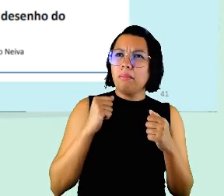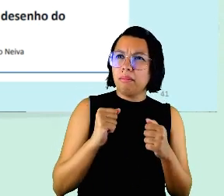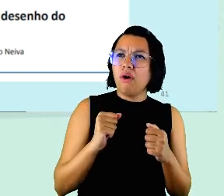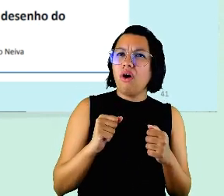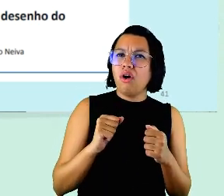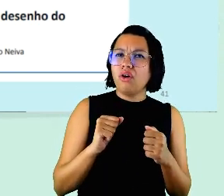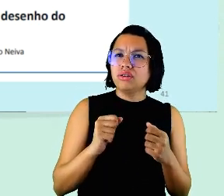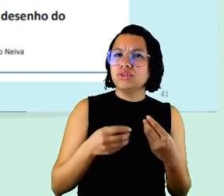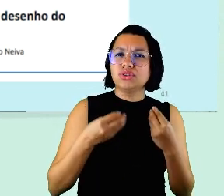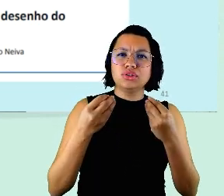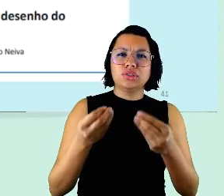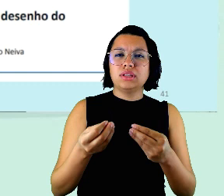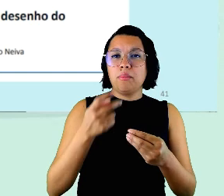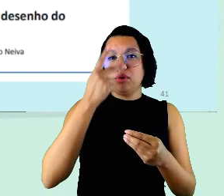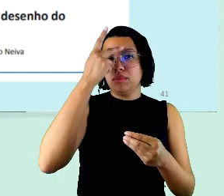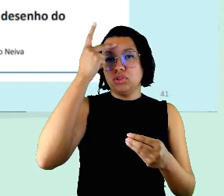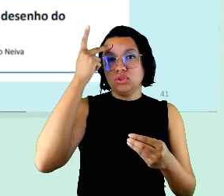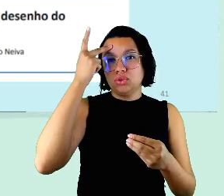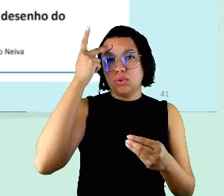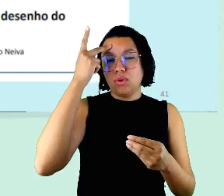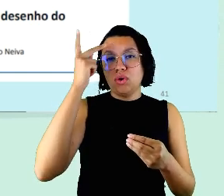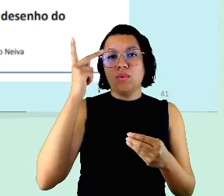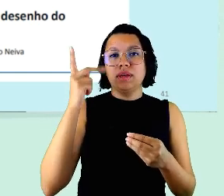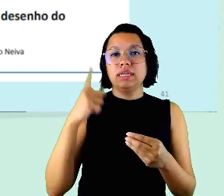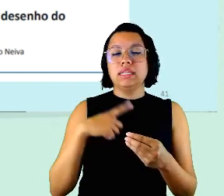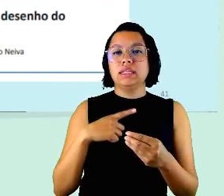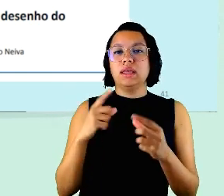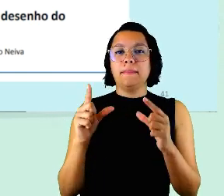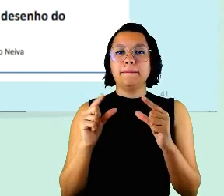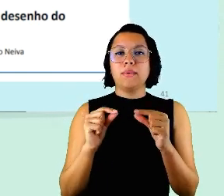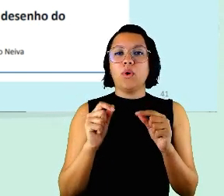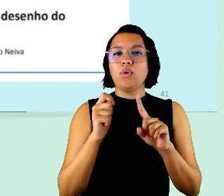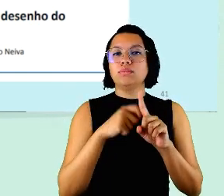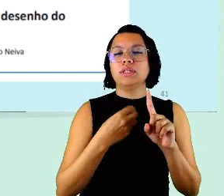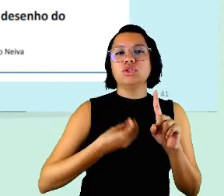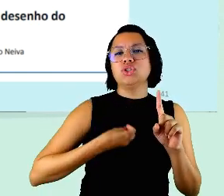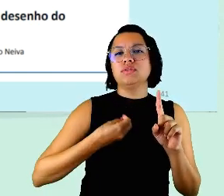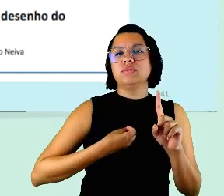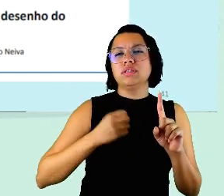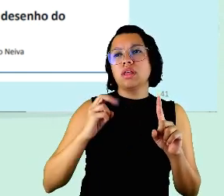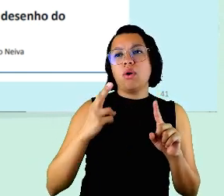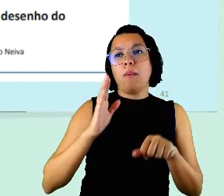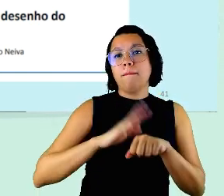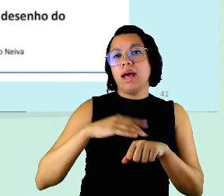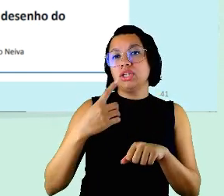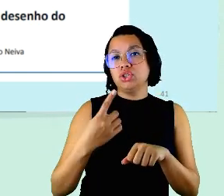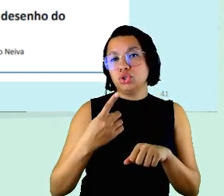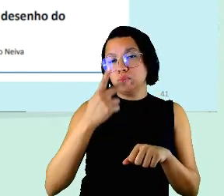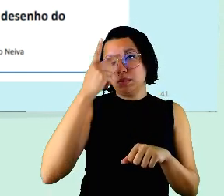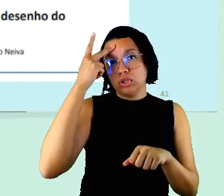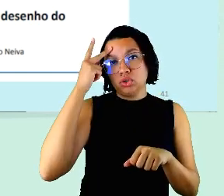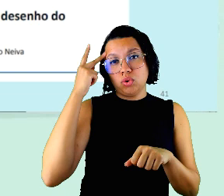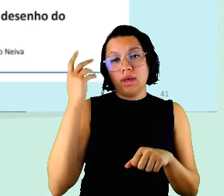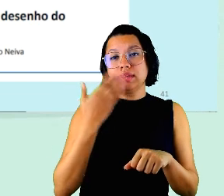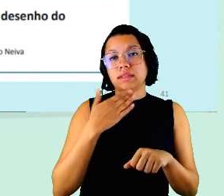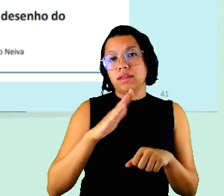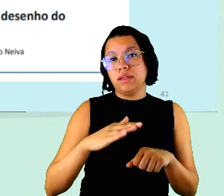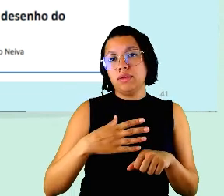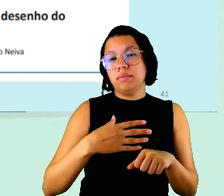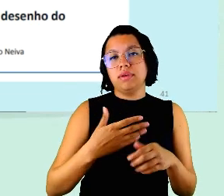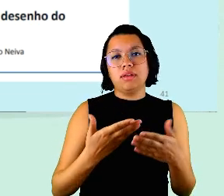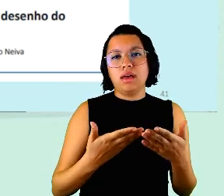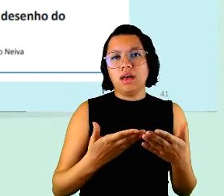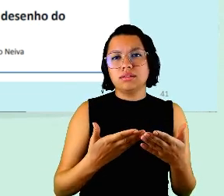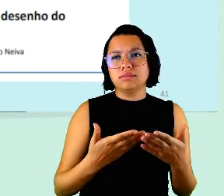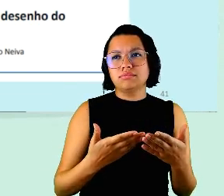que está com um filho com poucos meses ou com mais de um filho pequeno a mesma quantidade de tarefas do que para outra pessoa que já está